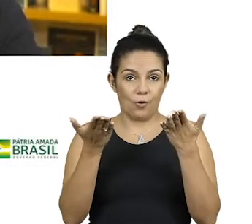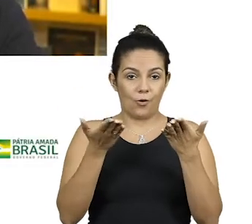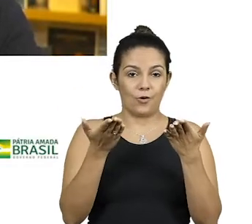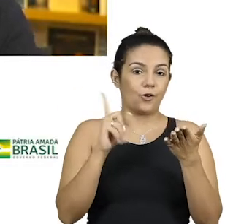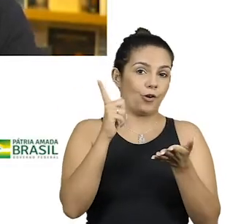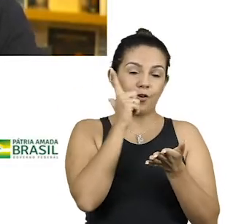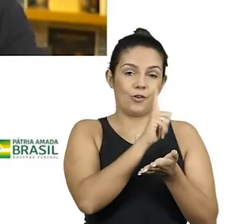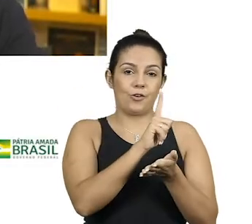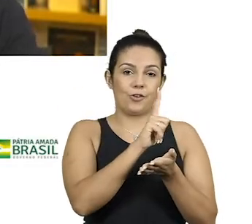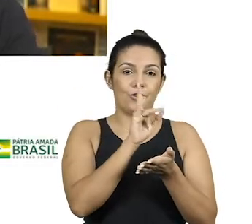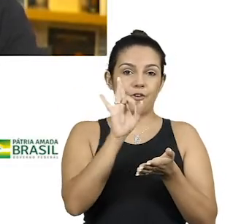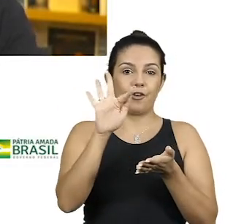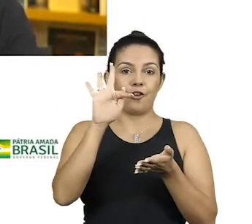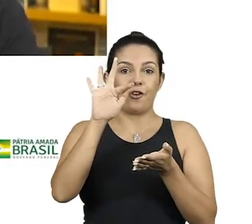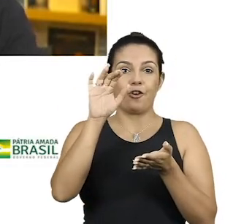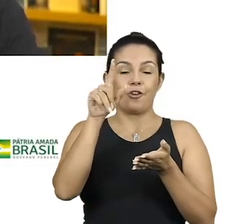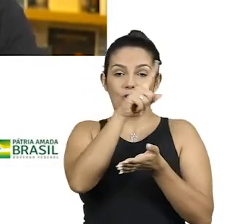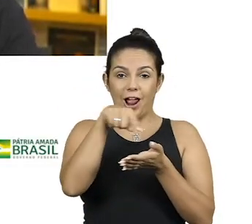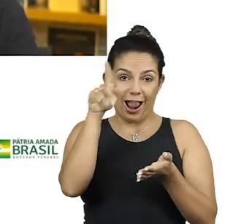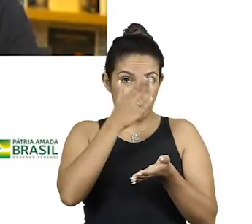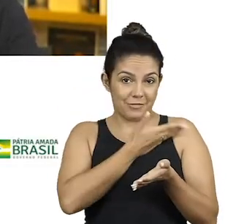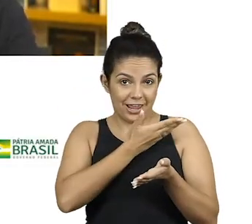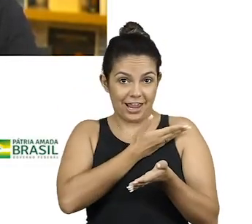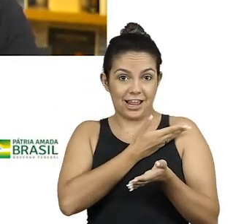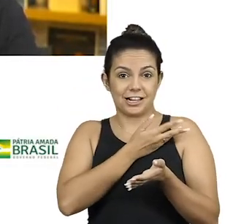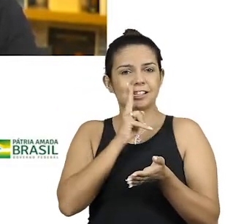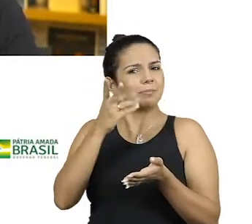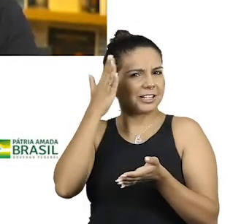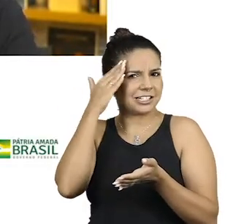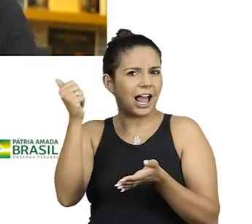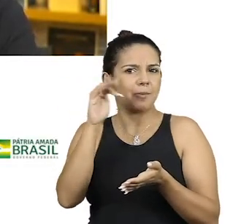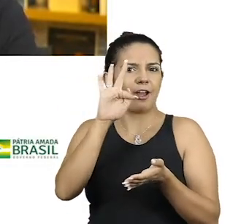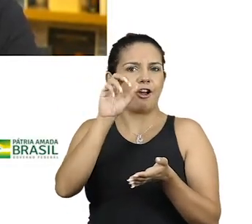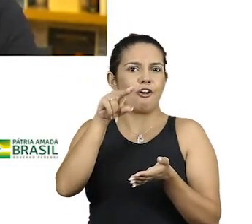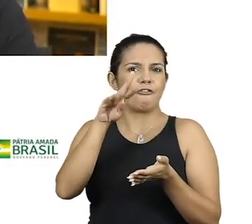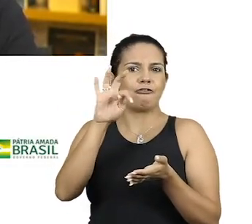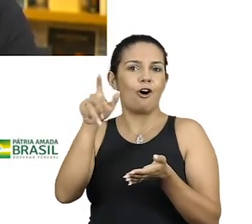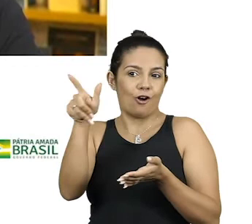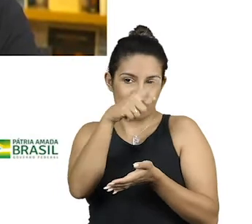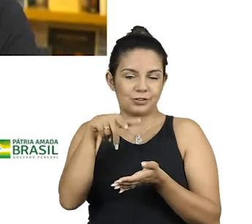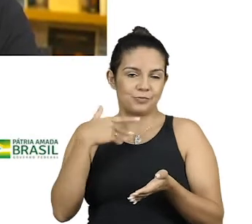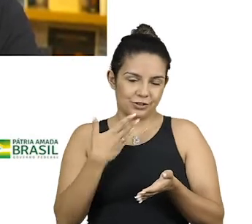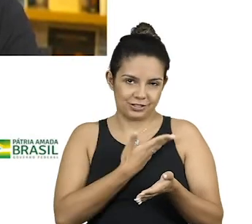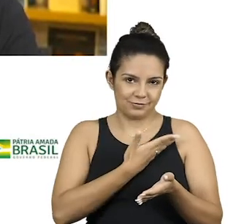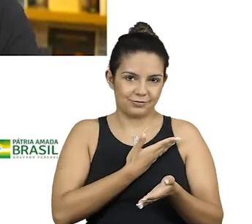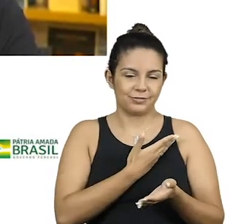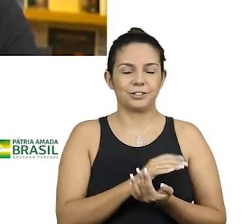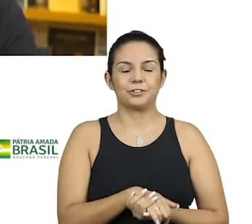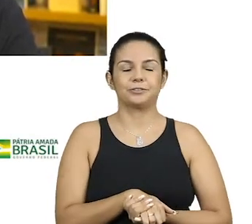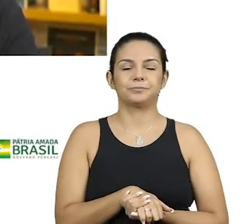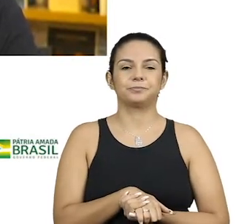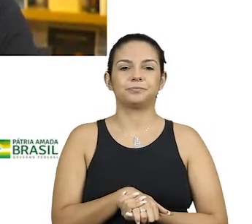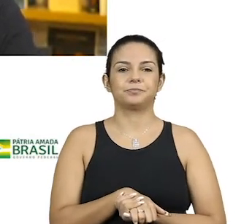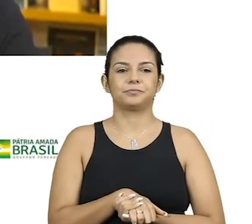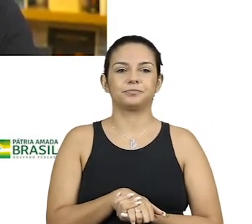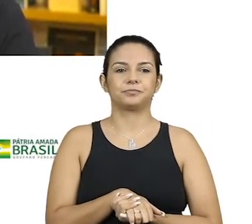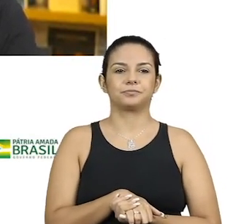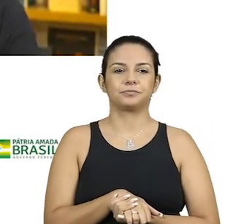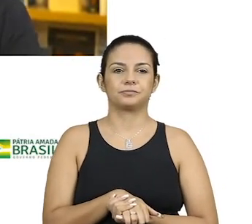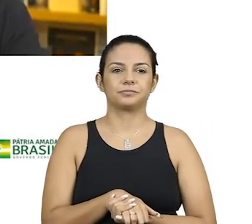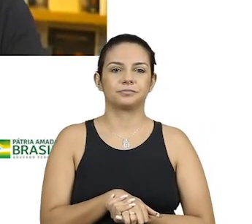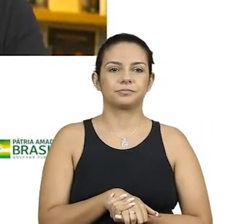eu não consigo chamar só de fonte. As minhas fontes se tornaram meus amigos. Eu não tenho essa... Como